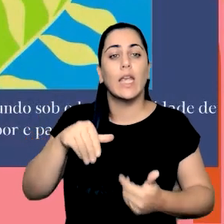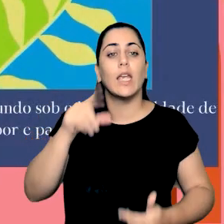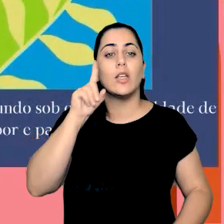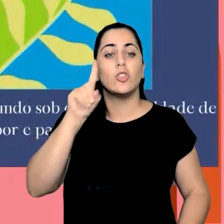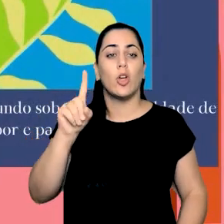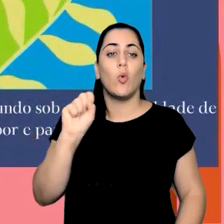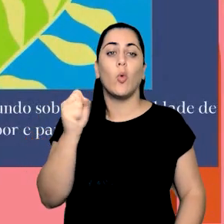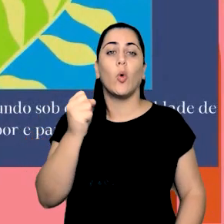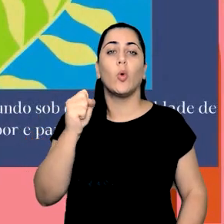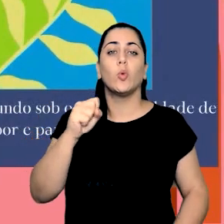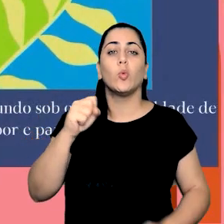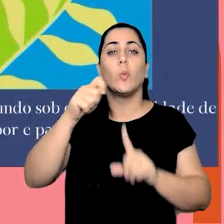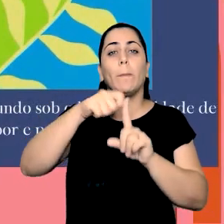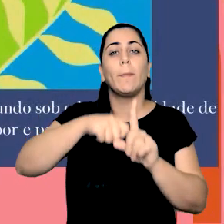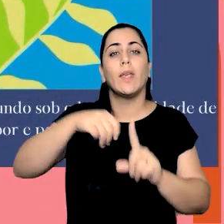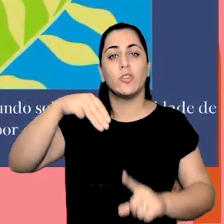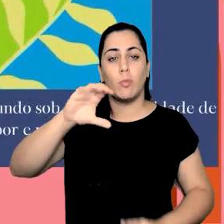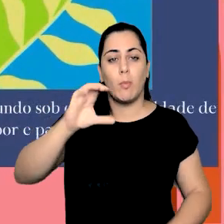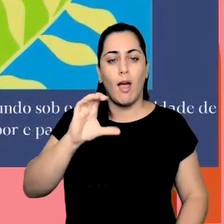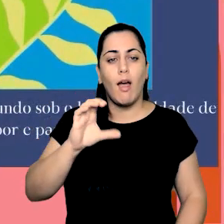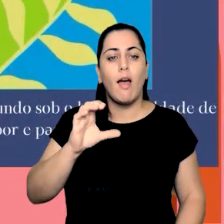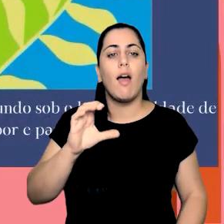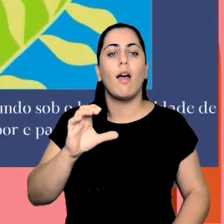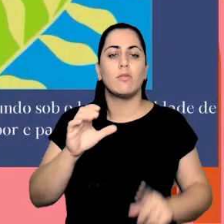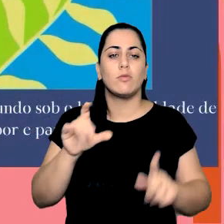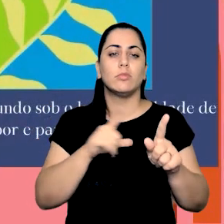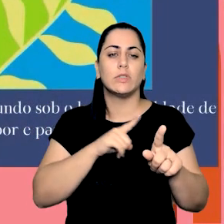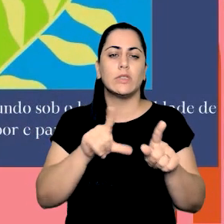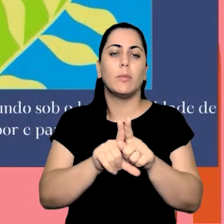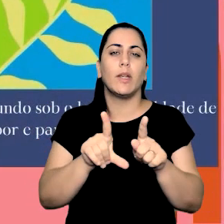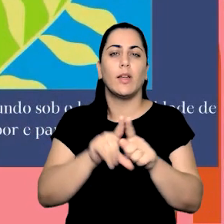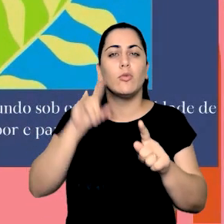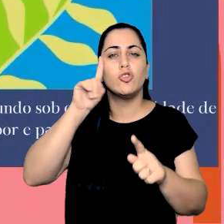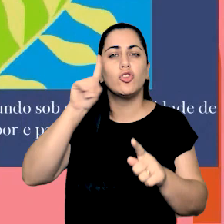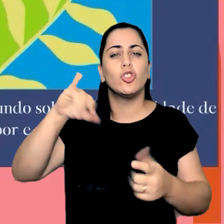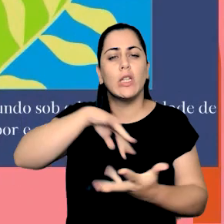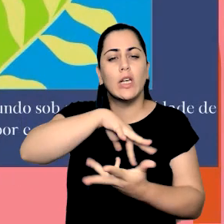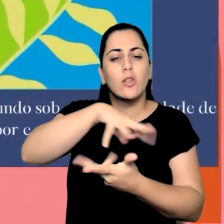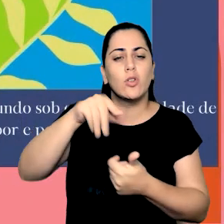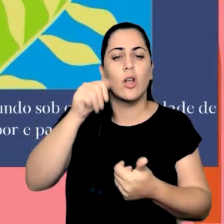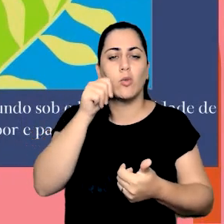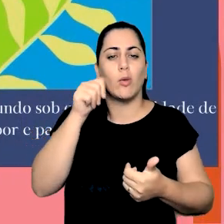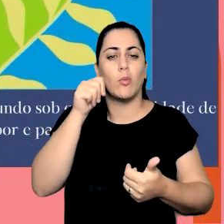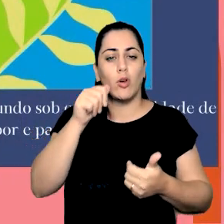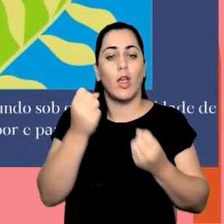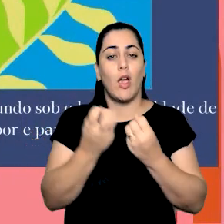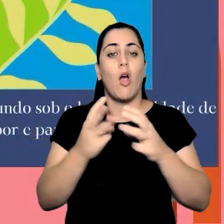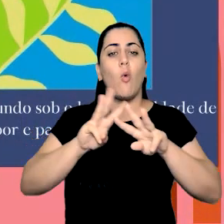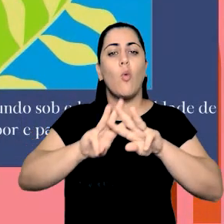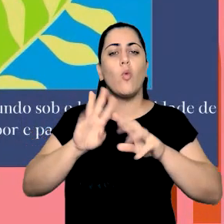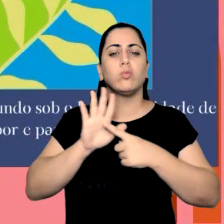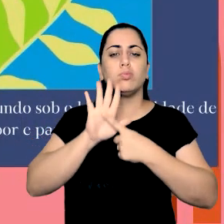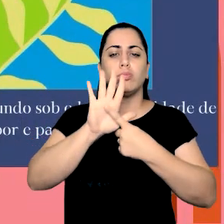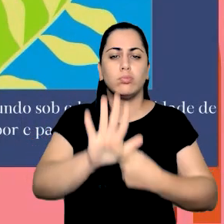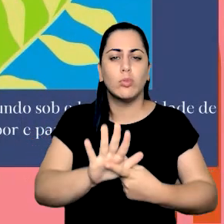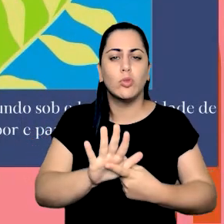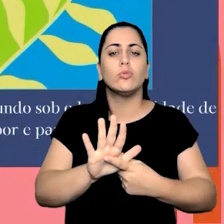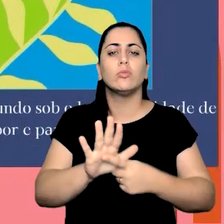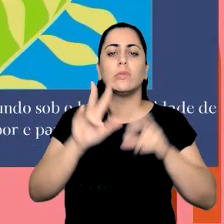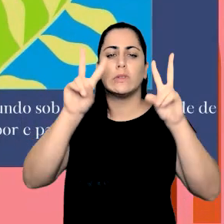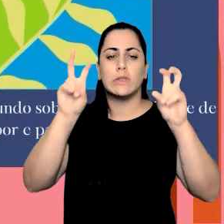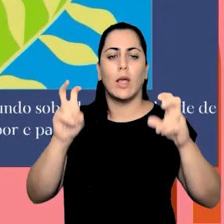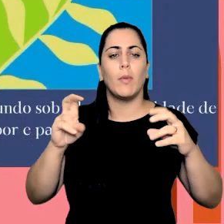Internacional da Mulher, a ONU trouxe o tema A Igualdade de Gênero Hoje para o Manhã Sustentável. Convoca uma ação